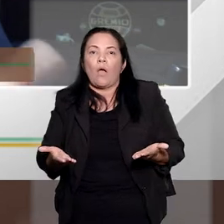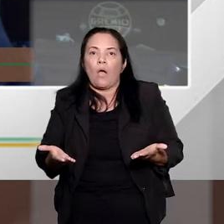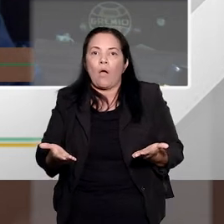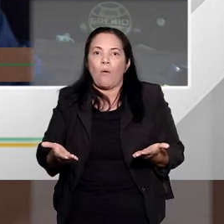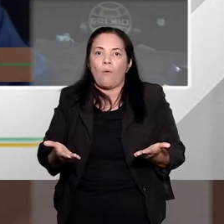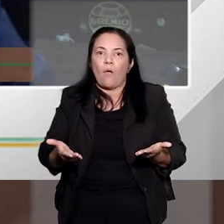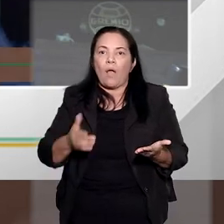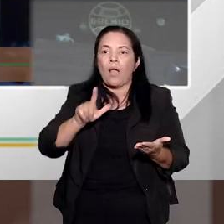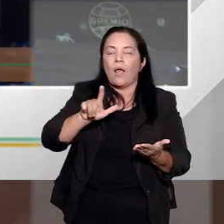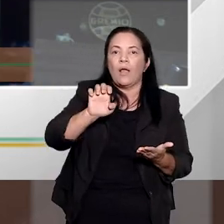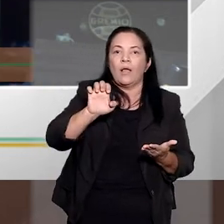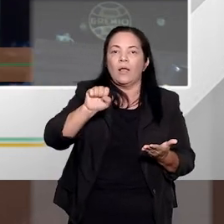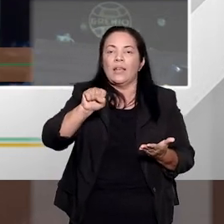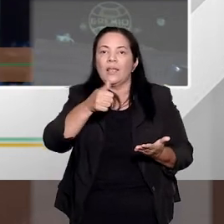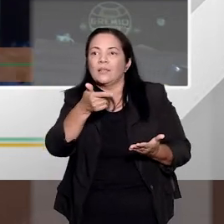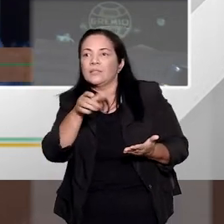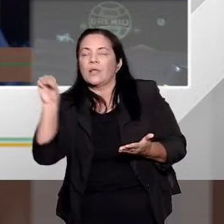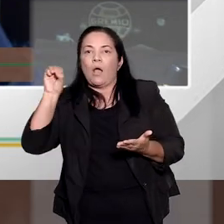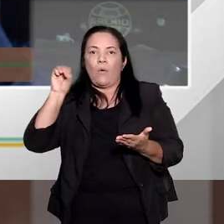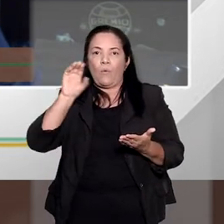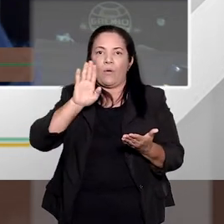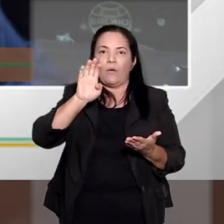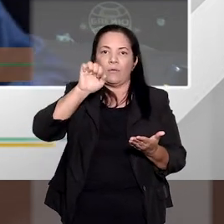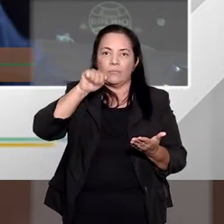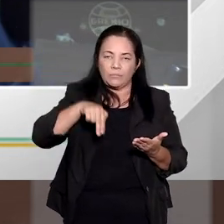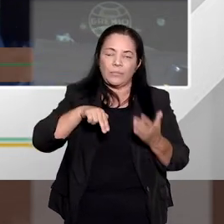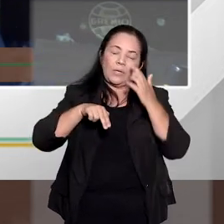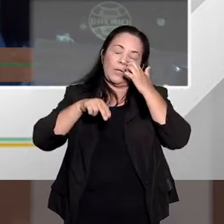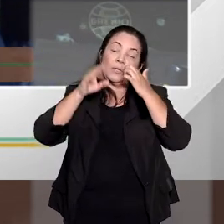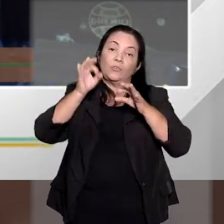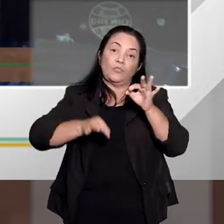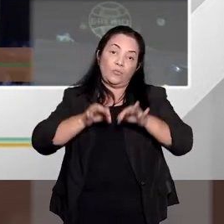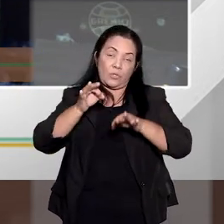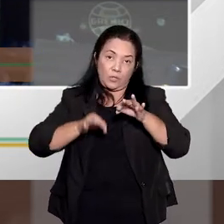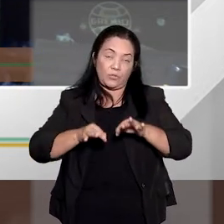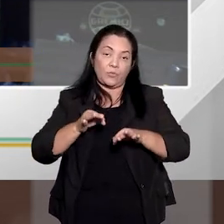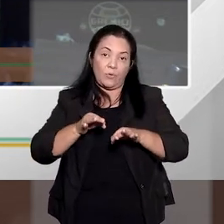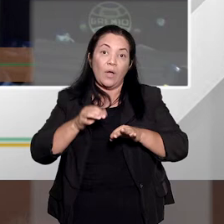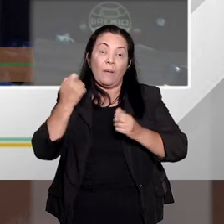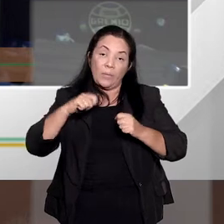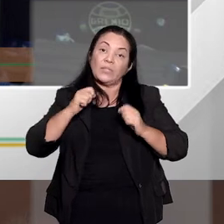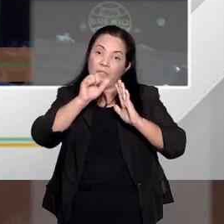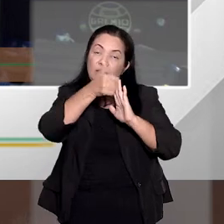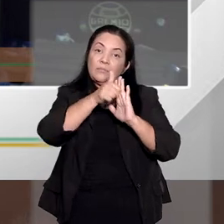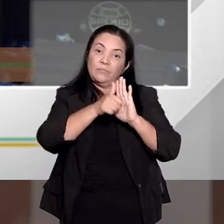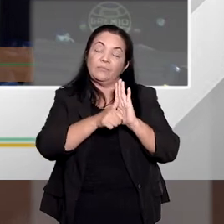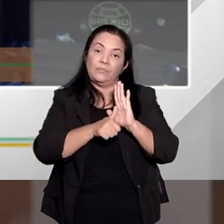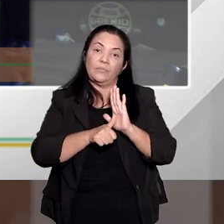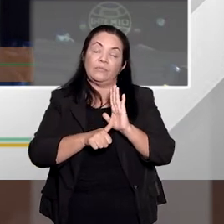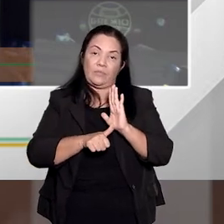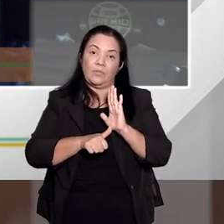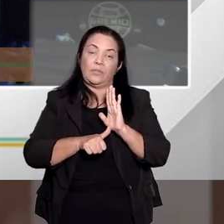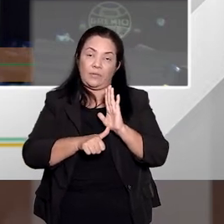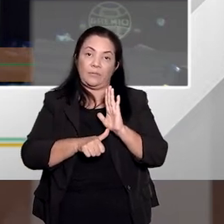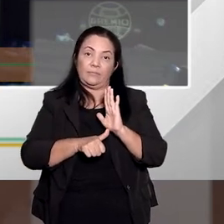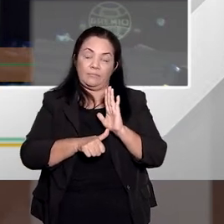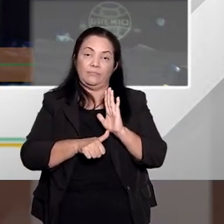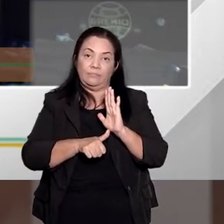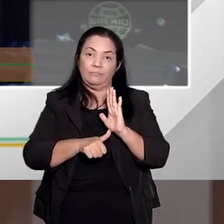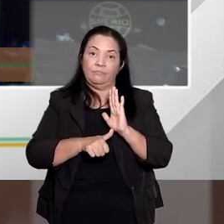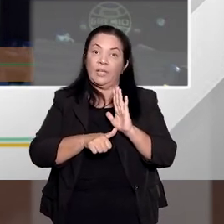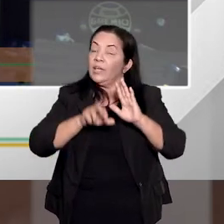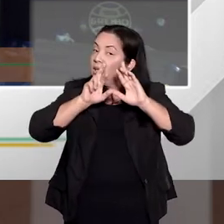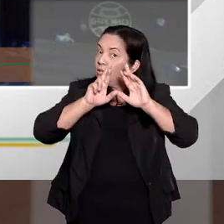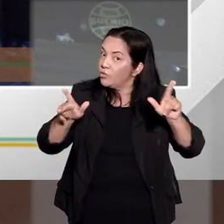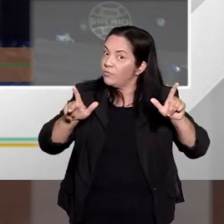lesão a um bem jurídico que não serve para a tipificação da conduta, que não